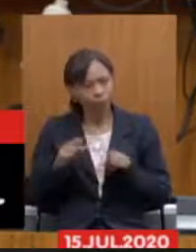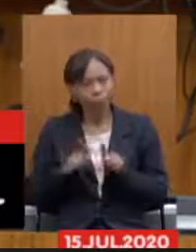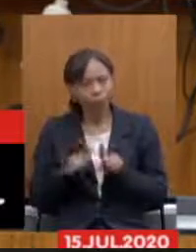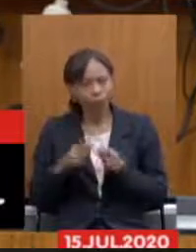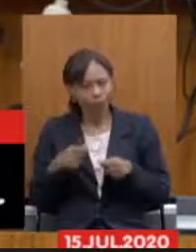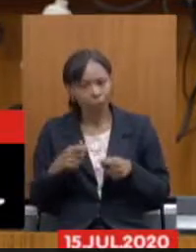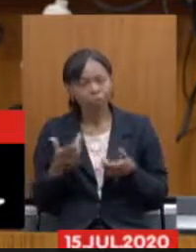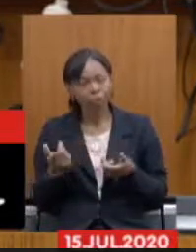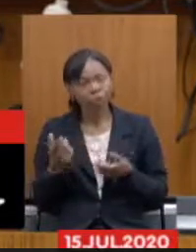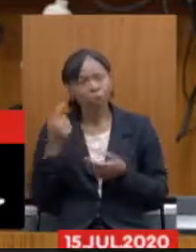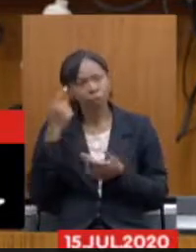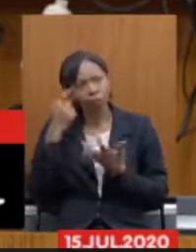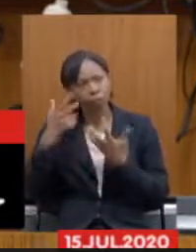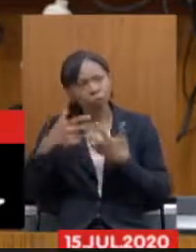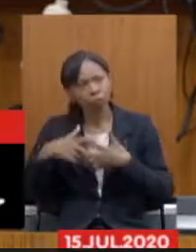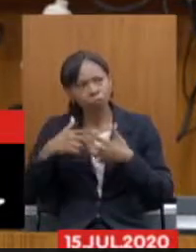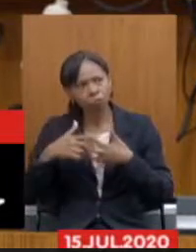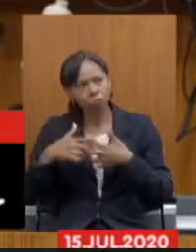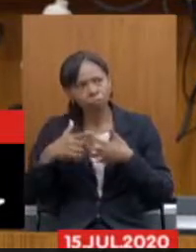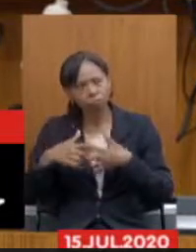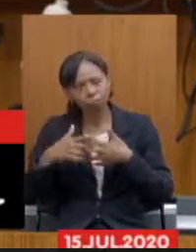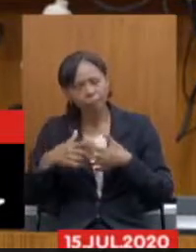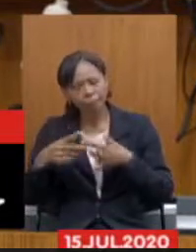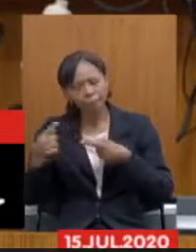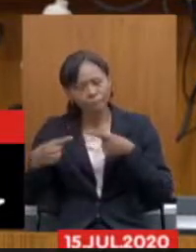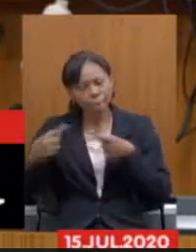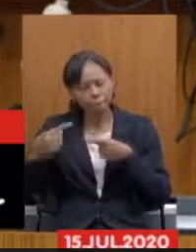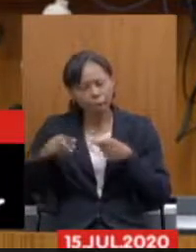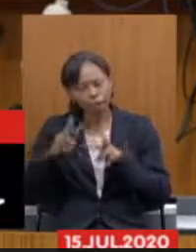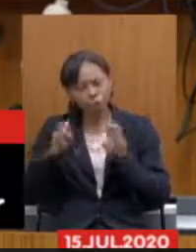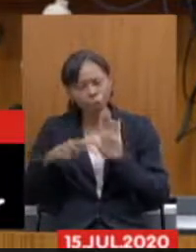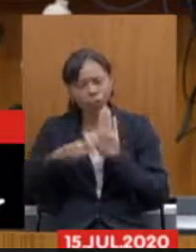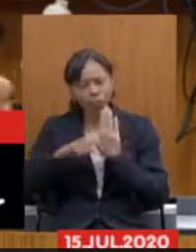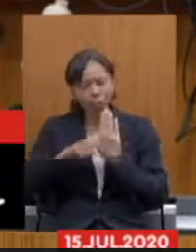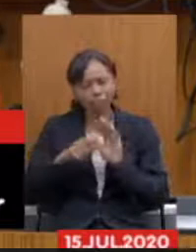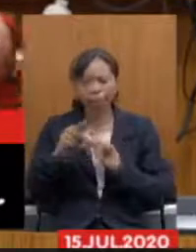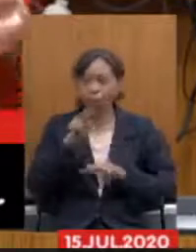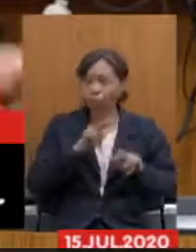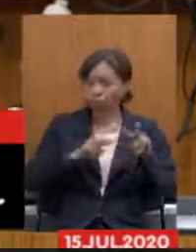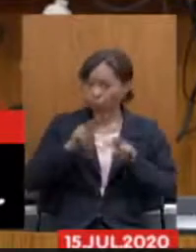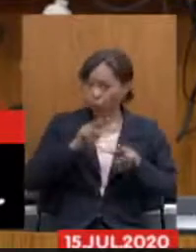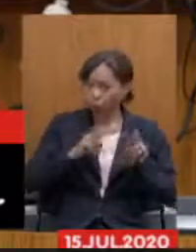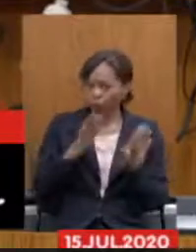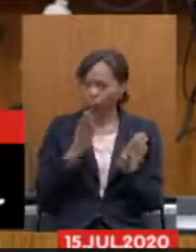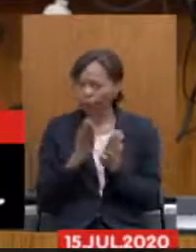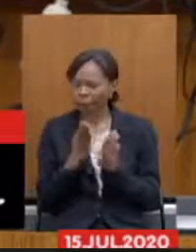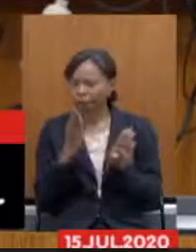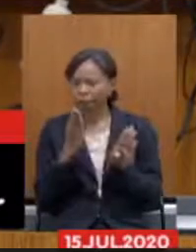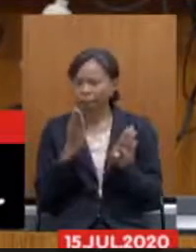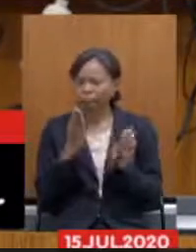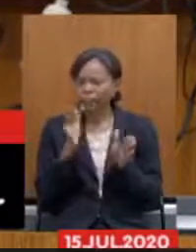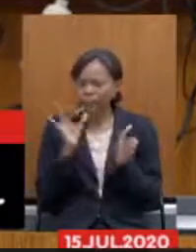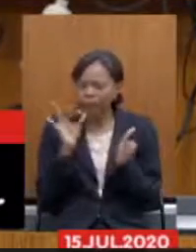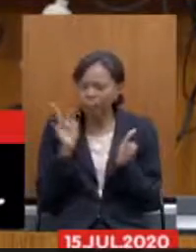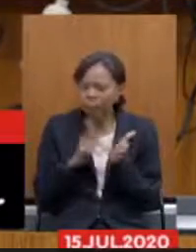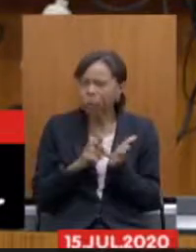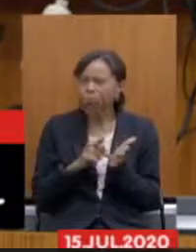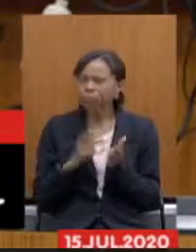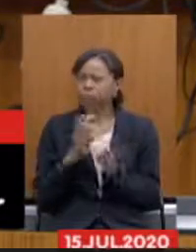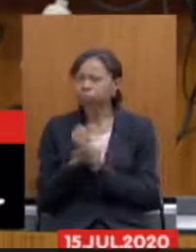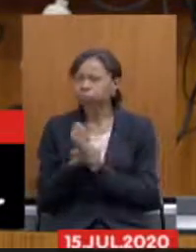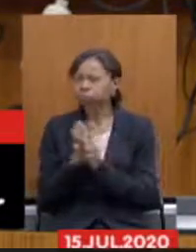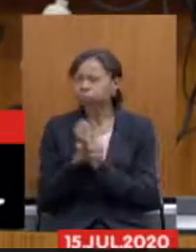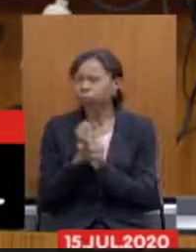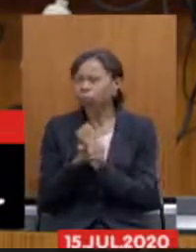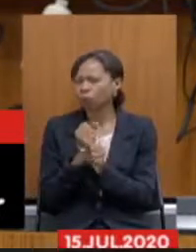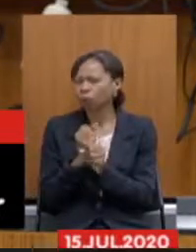pensar melhor e debater essa discussão de déficit a ideia da auditoria para que a gente identifique de fato os números que